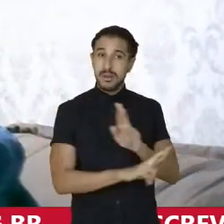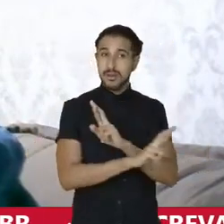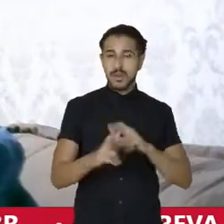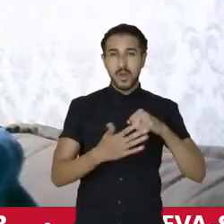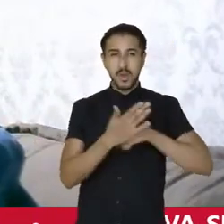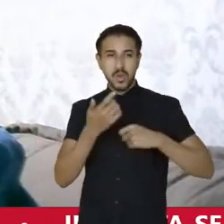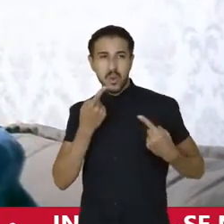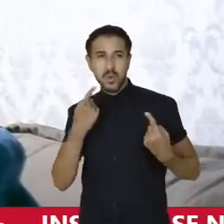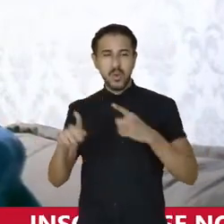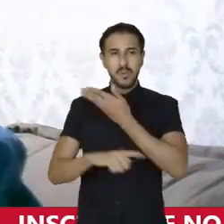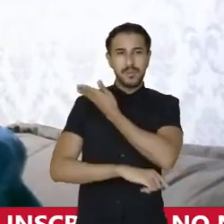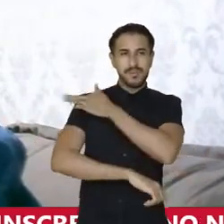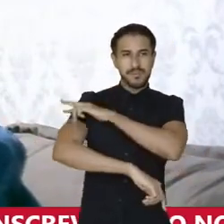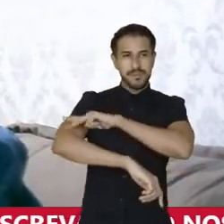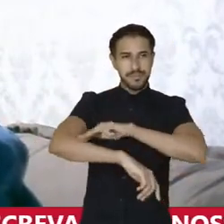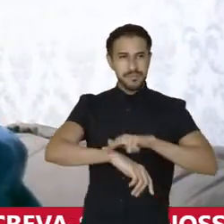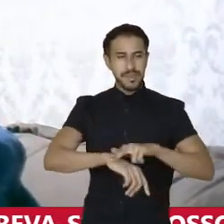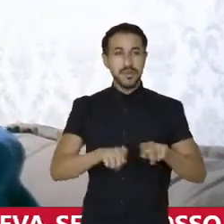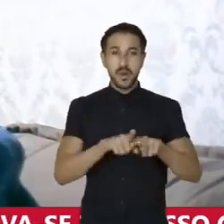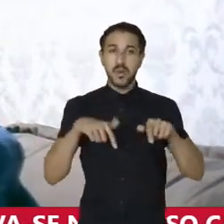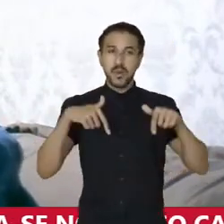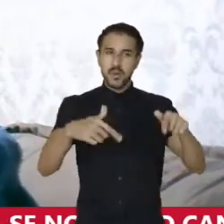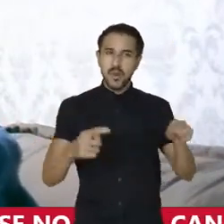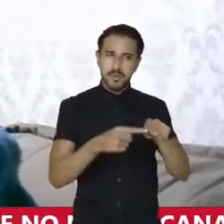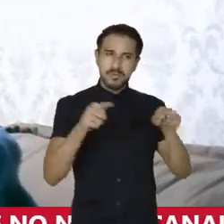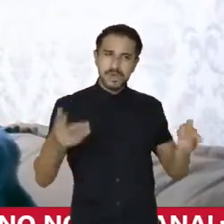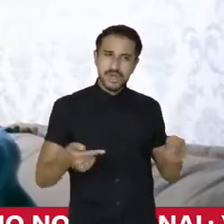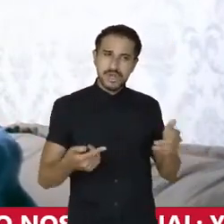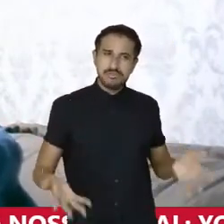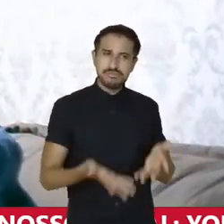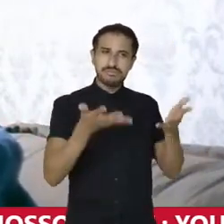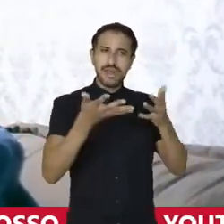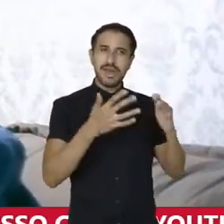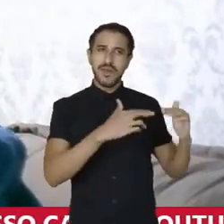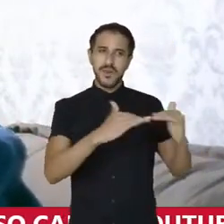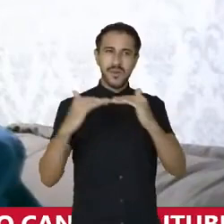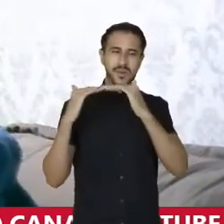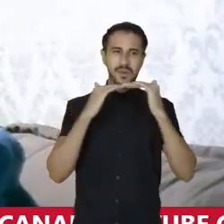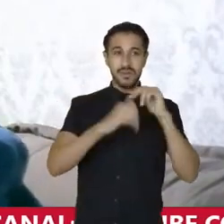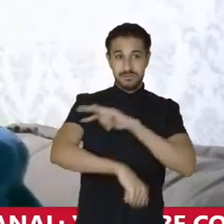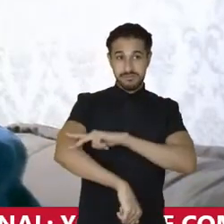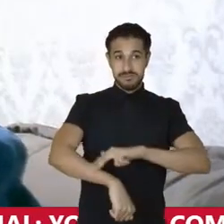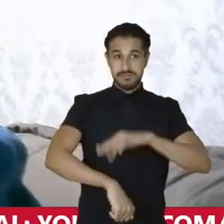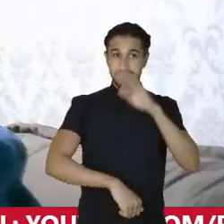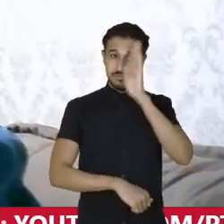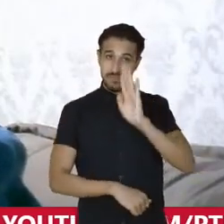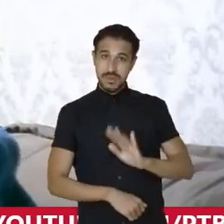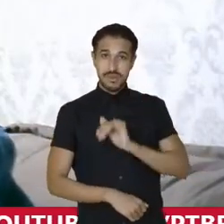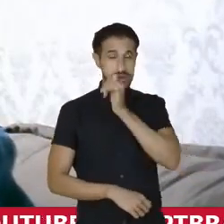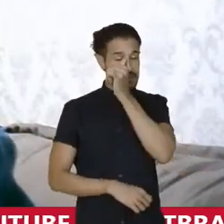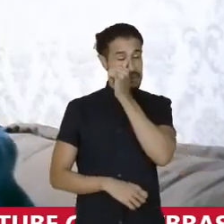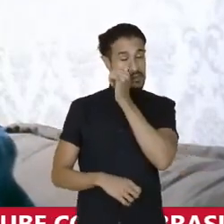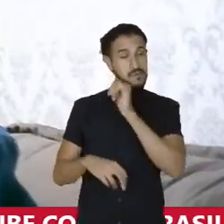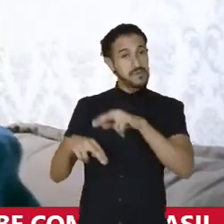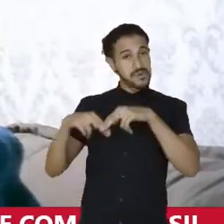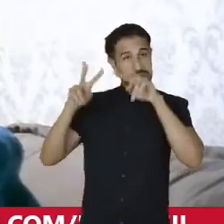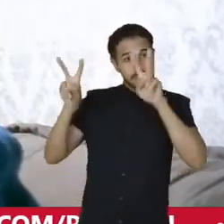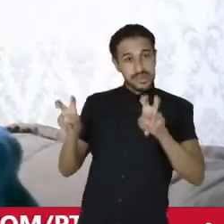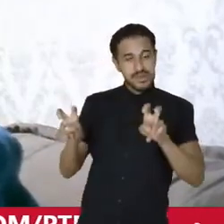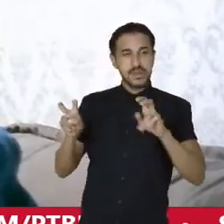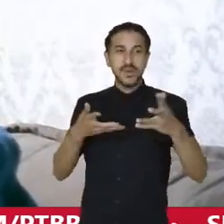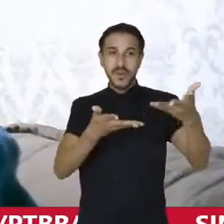à luta antirracista e à luta pela promoção da igualdade no Brasil. E, por conta disso,